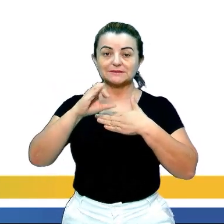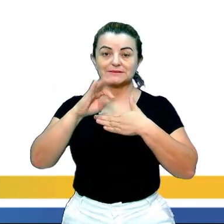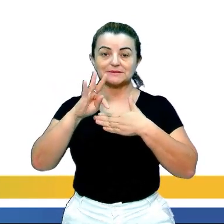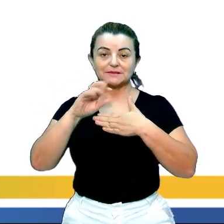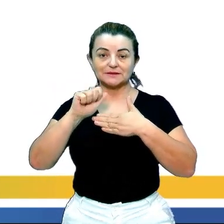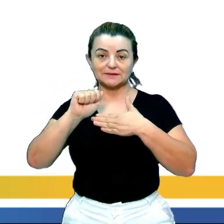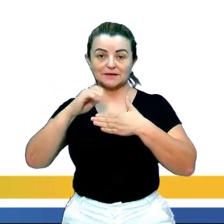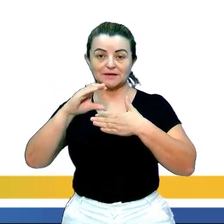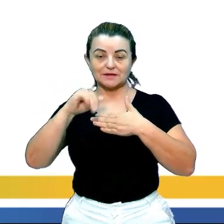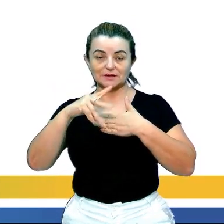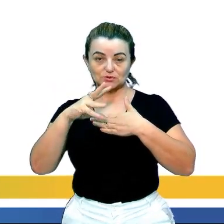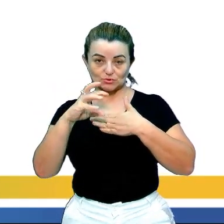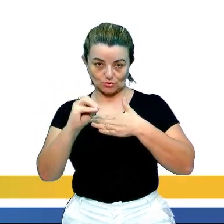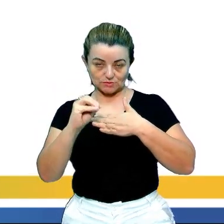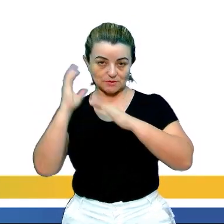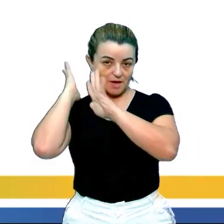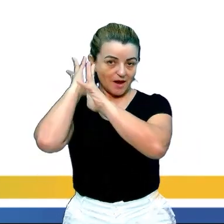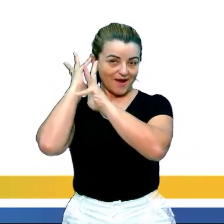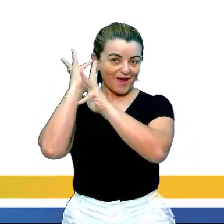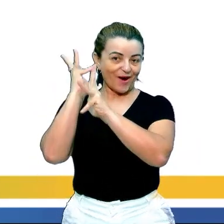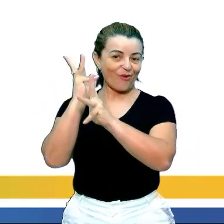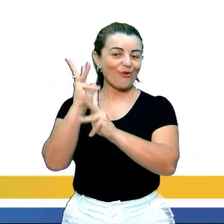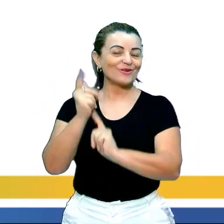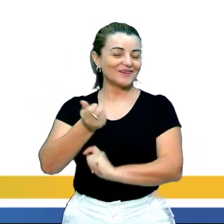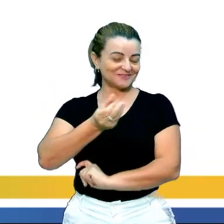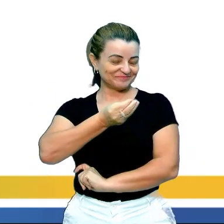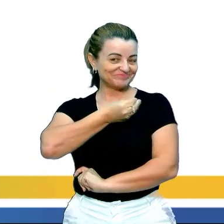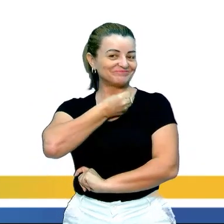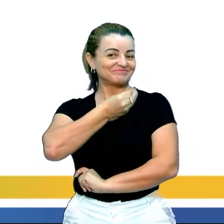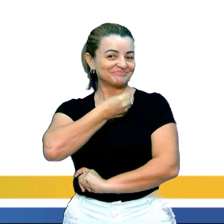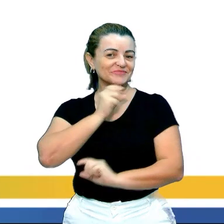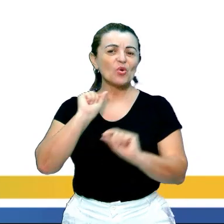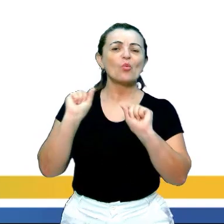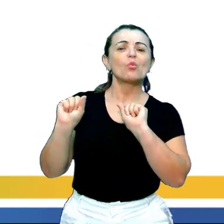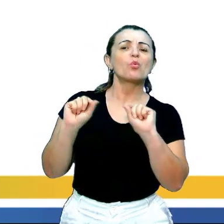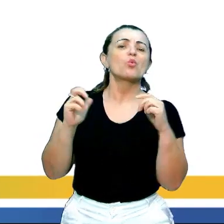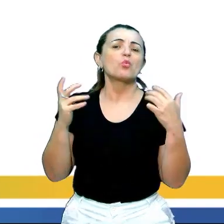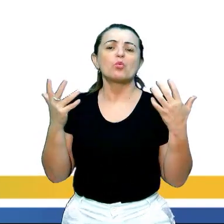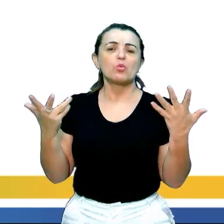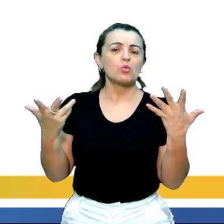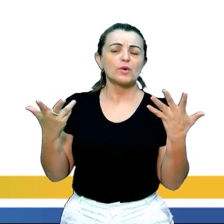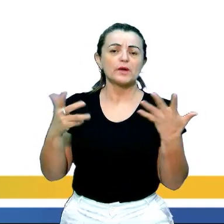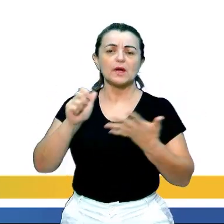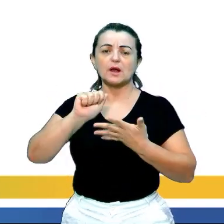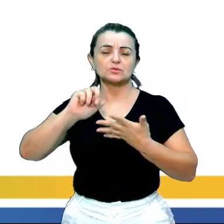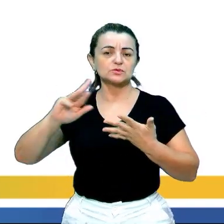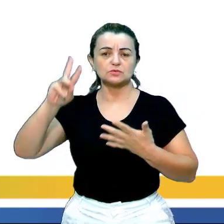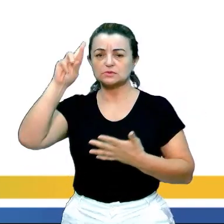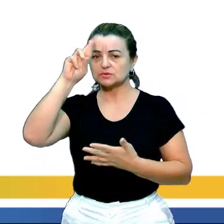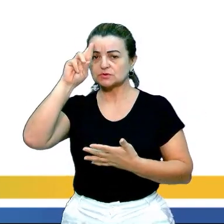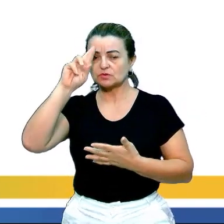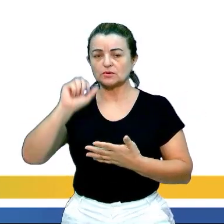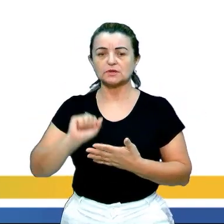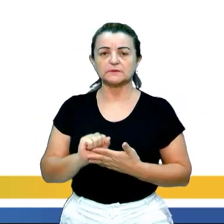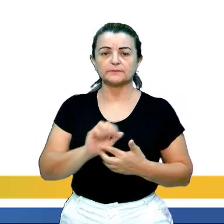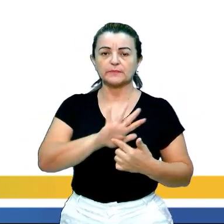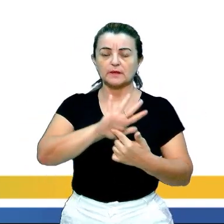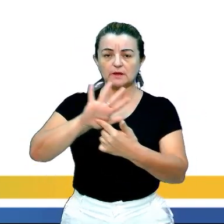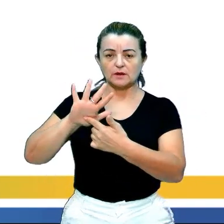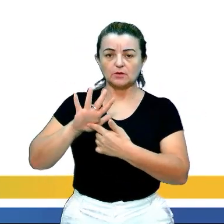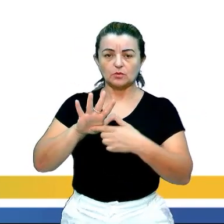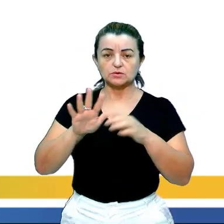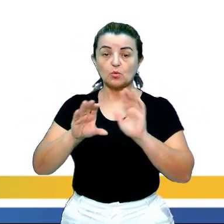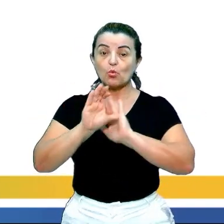Recordar é viver, então o que seria uma introdução a partir de alusões históricas? Eu trouxe um